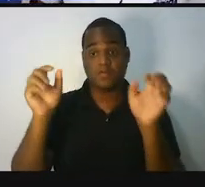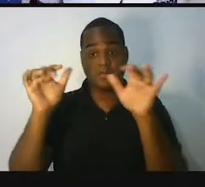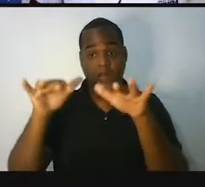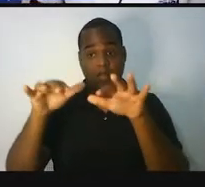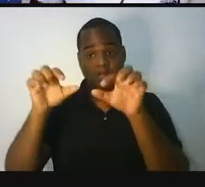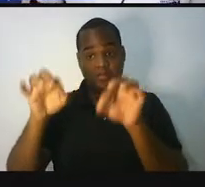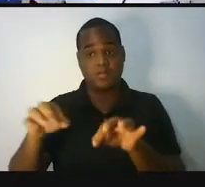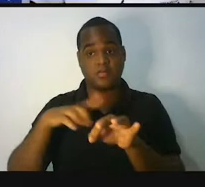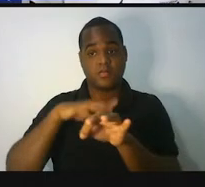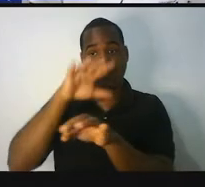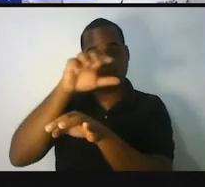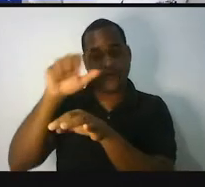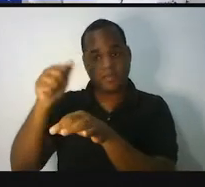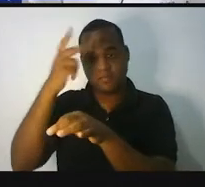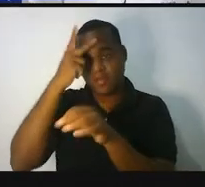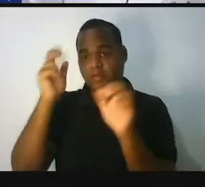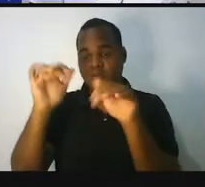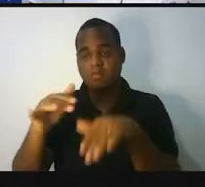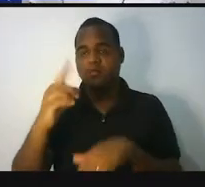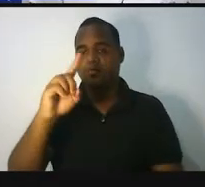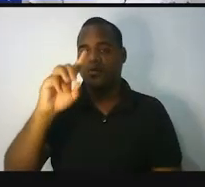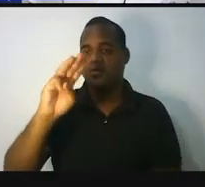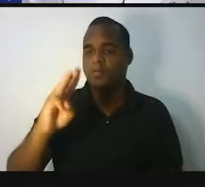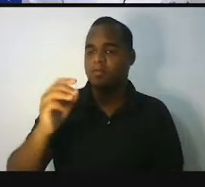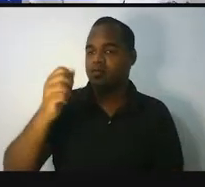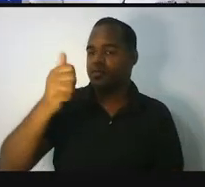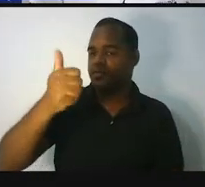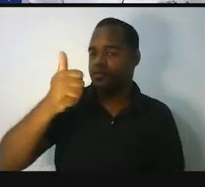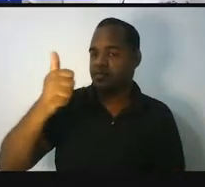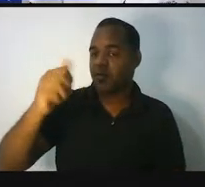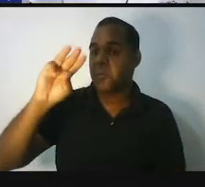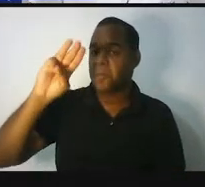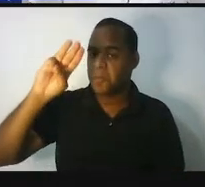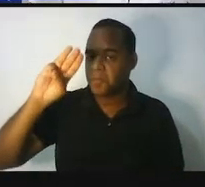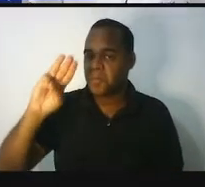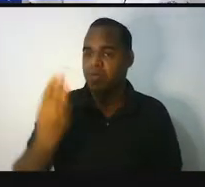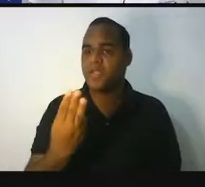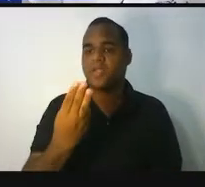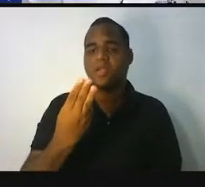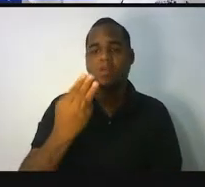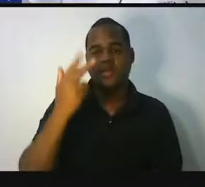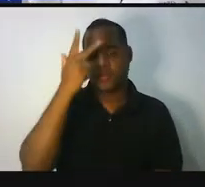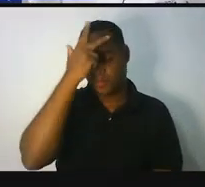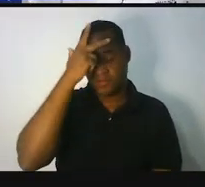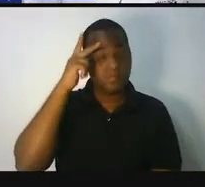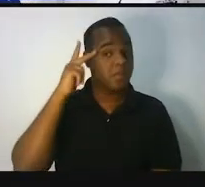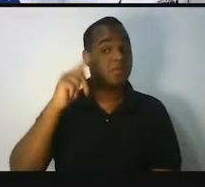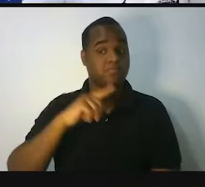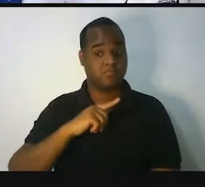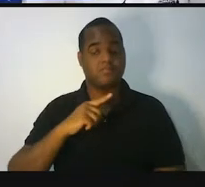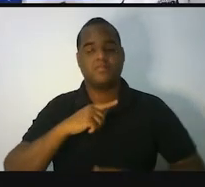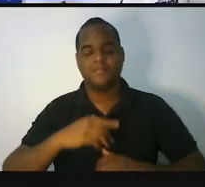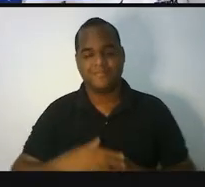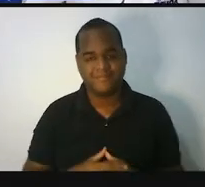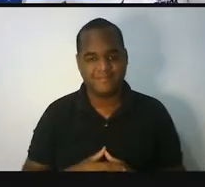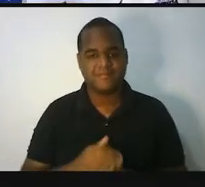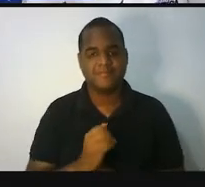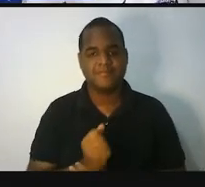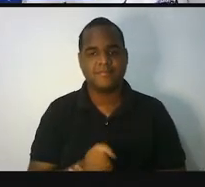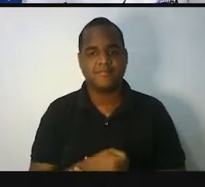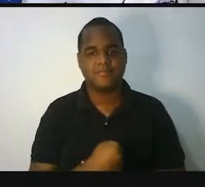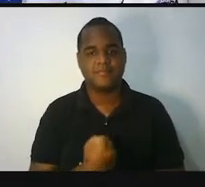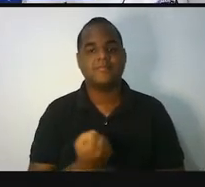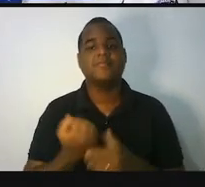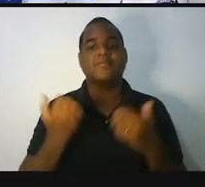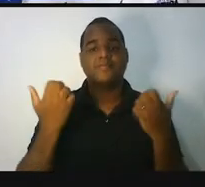continente, habitando nesse continente, 1111 milhões de pessoas. Então, cada